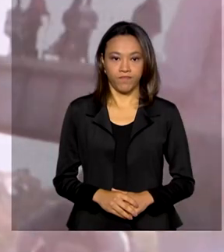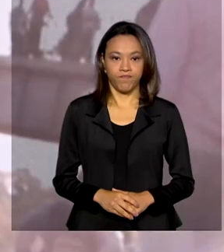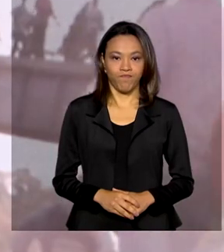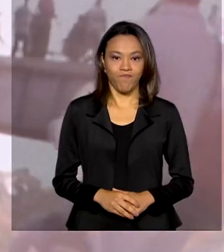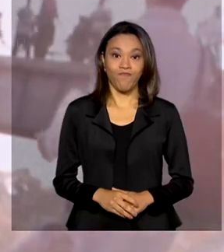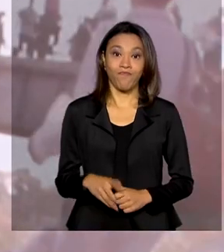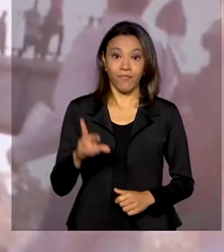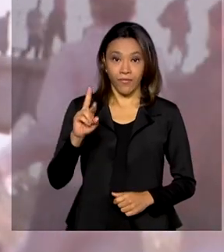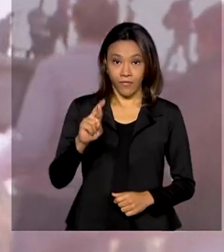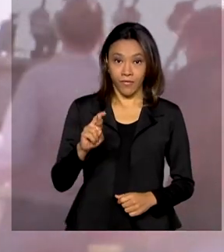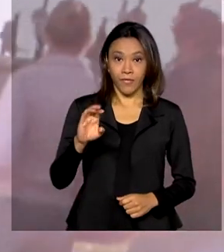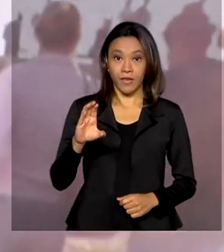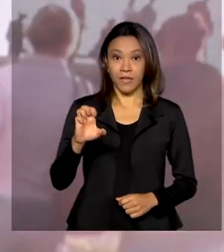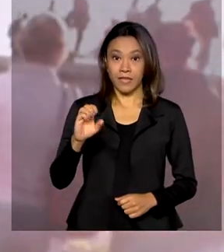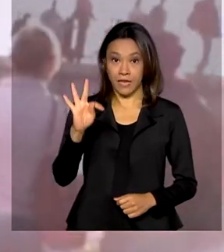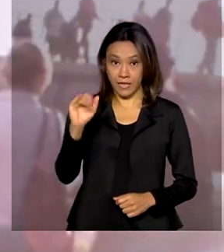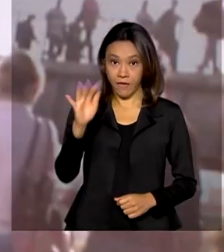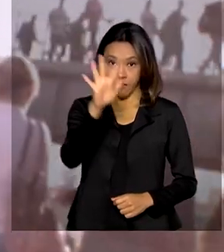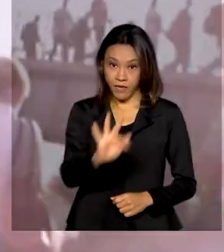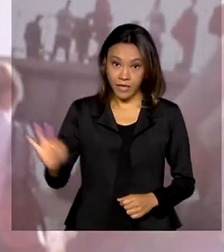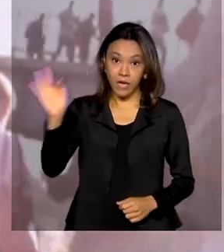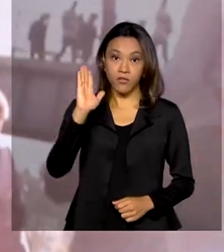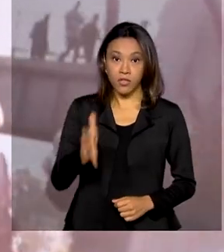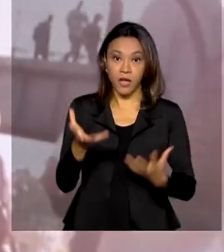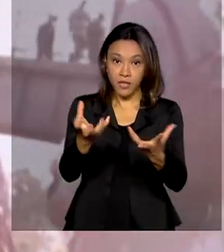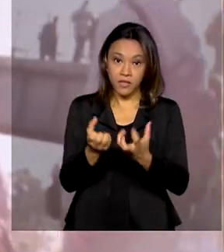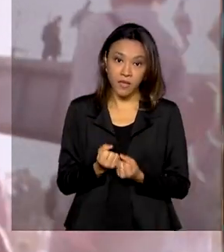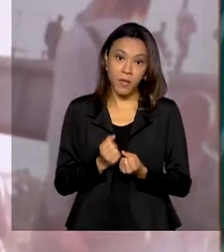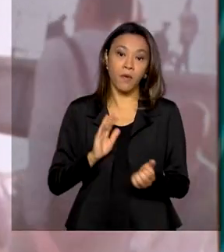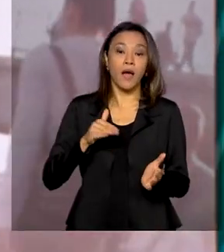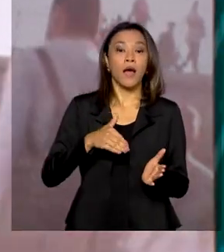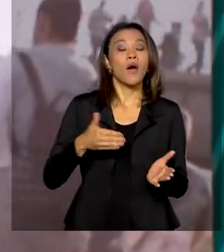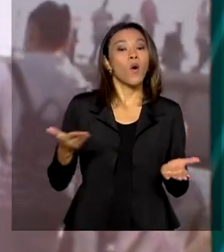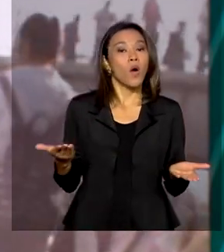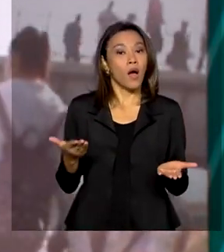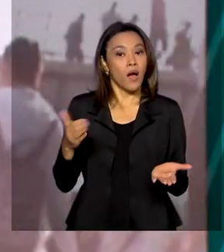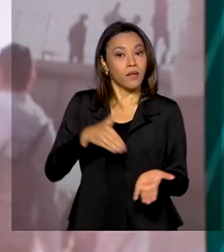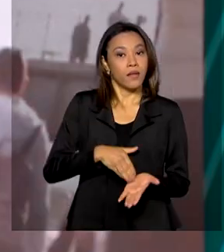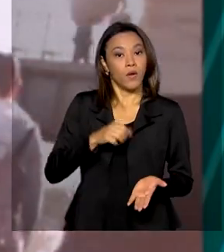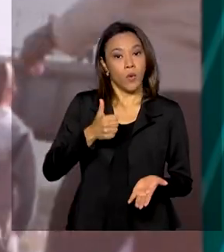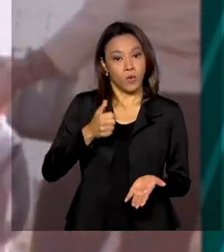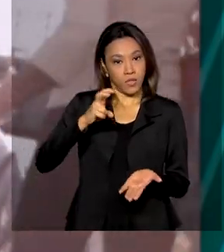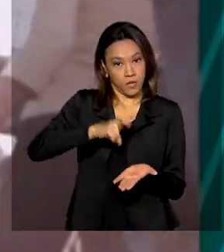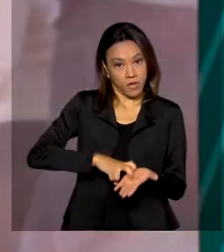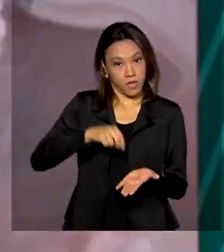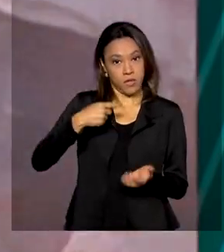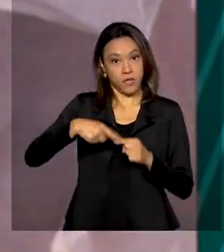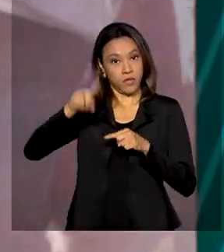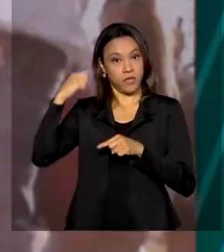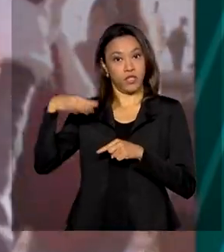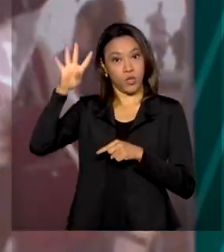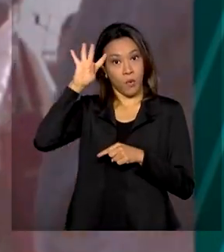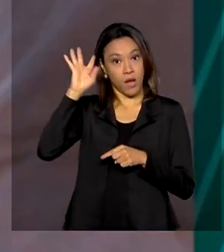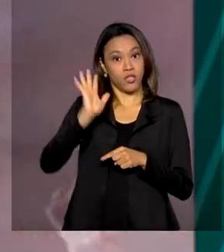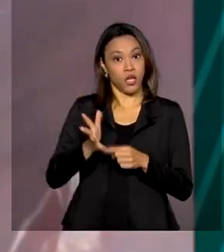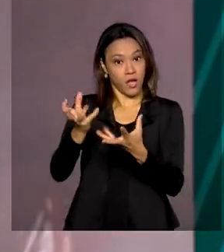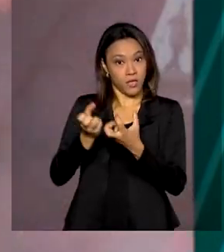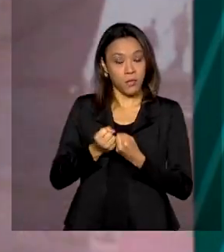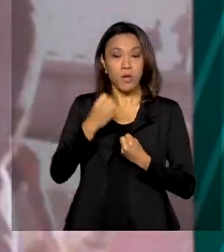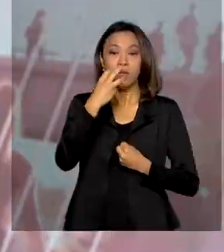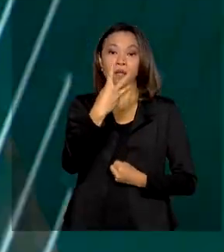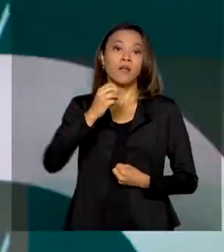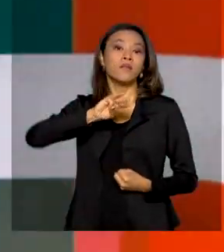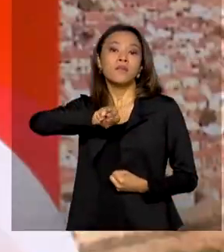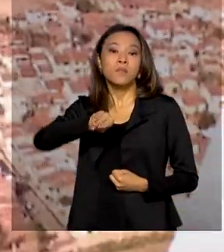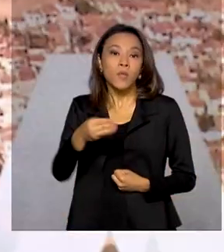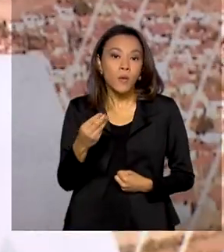A Receita Federal recebeu até às 11 horas da manhã desta quarta-feira quase 3 milhões e meio de declarações